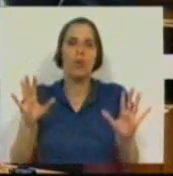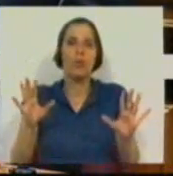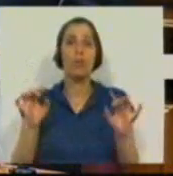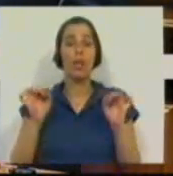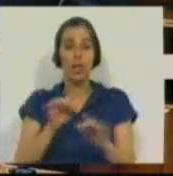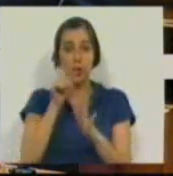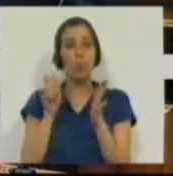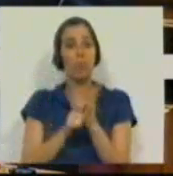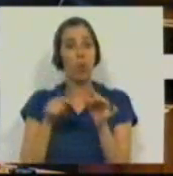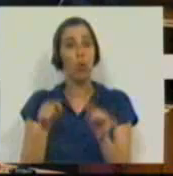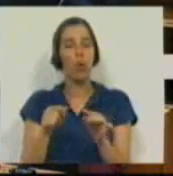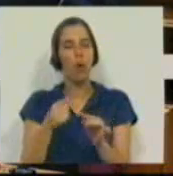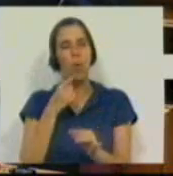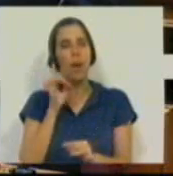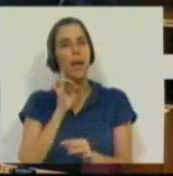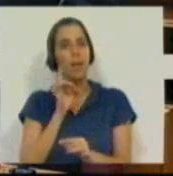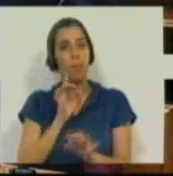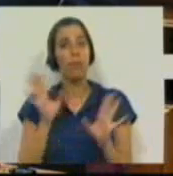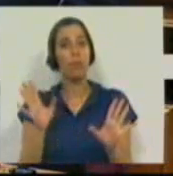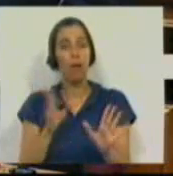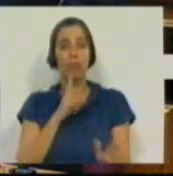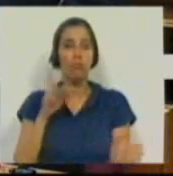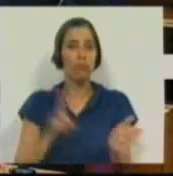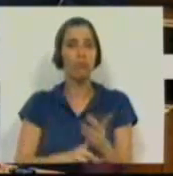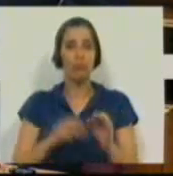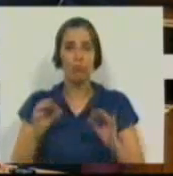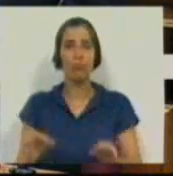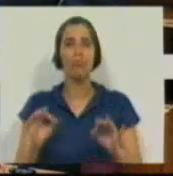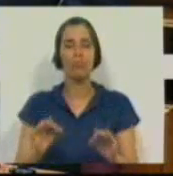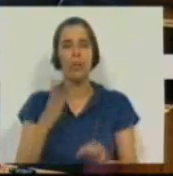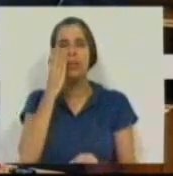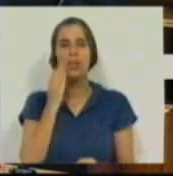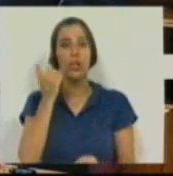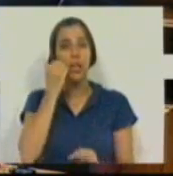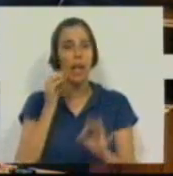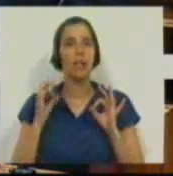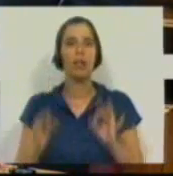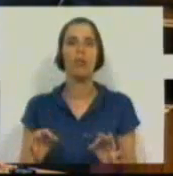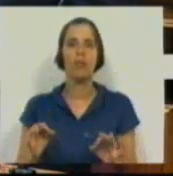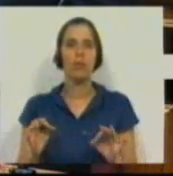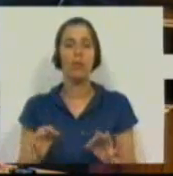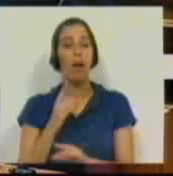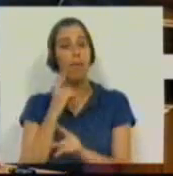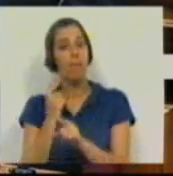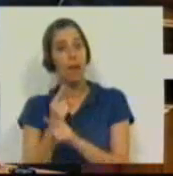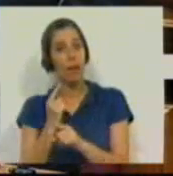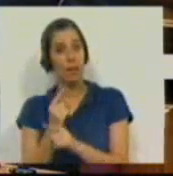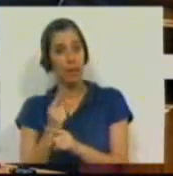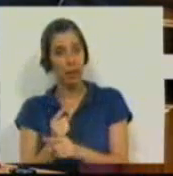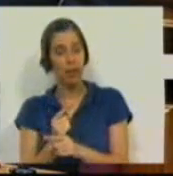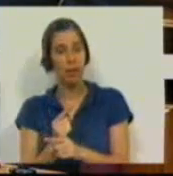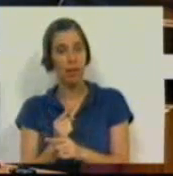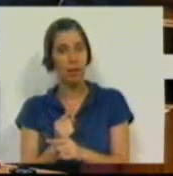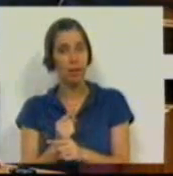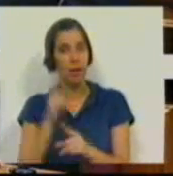este ponto é um ponto muito importante, porque é verdadeiramente escandaloso manter a mesma